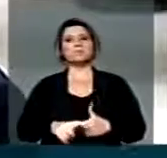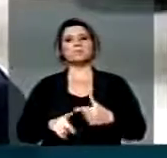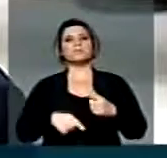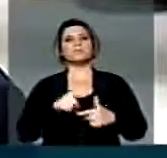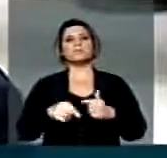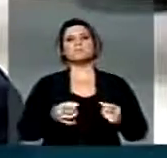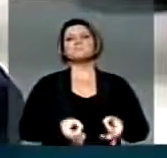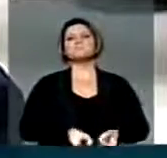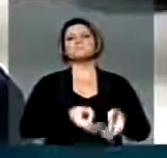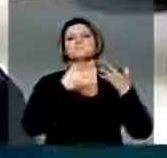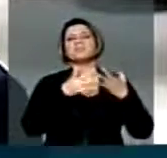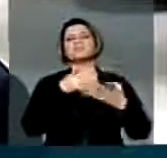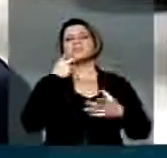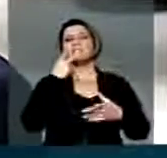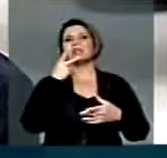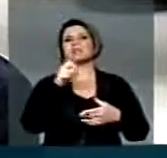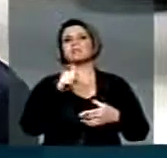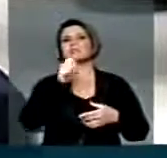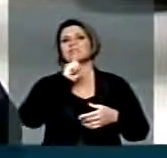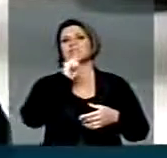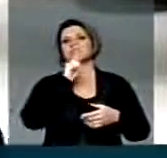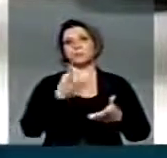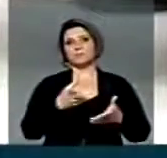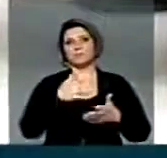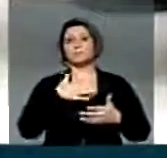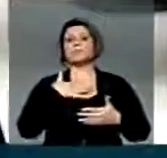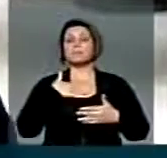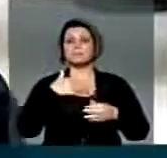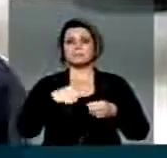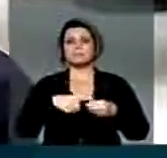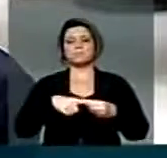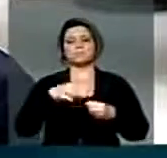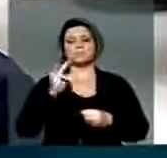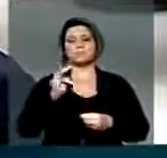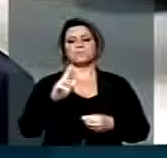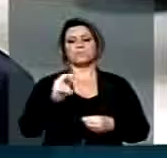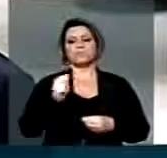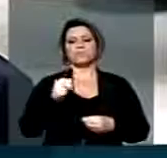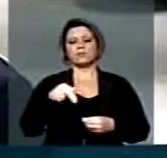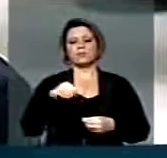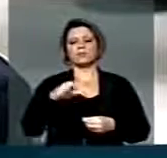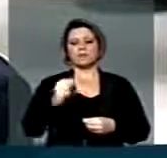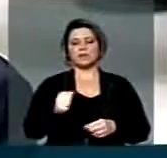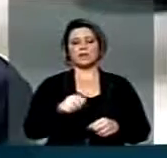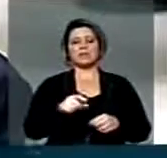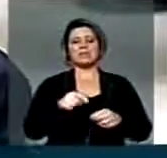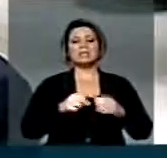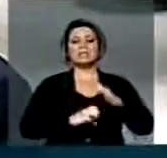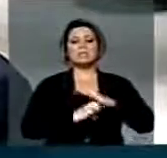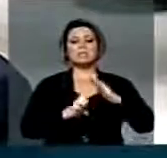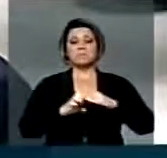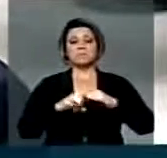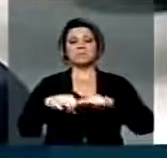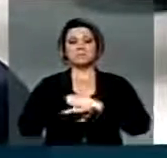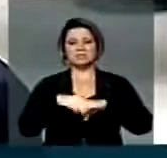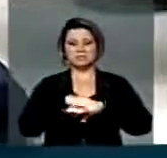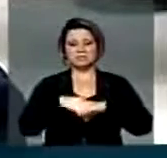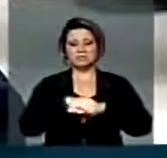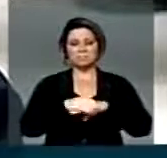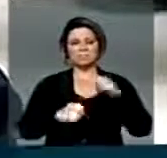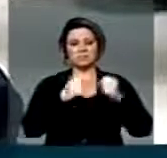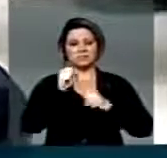vendidos somente como sucatas. Na minha cidade, é franca, empresas de calçados que entraram em falência,